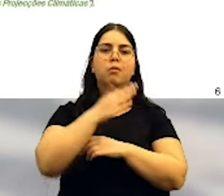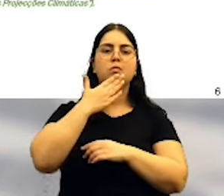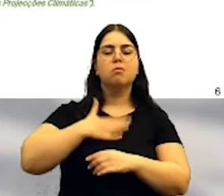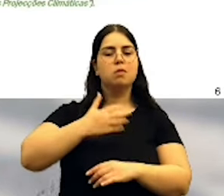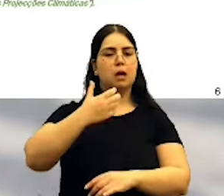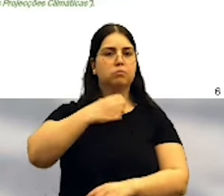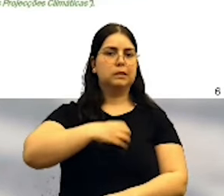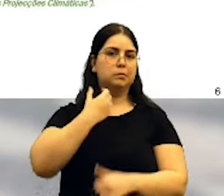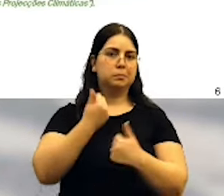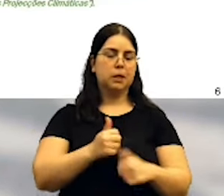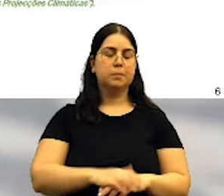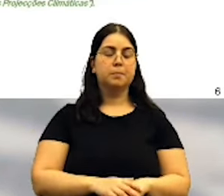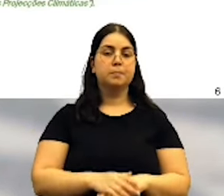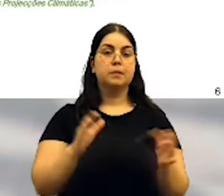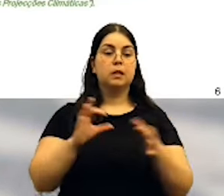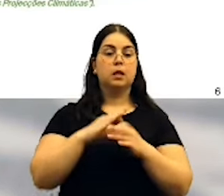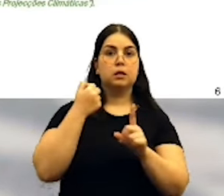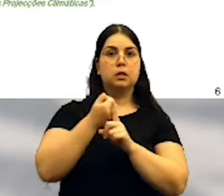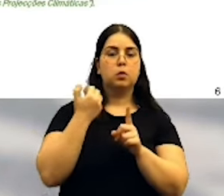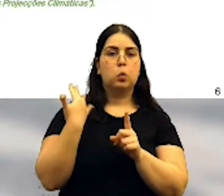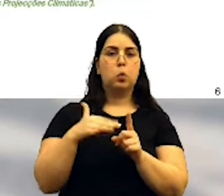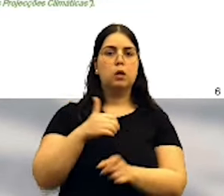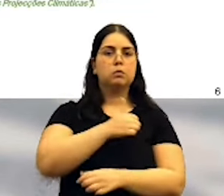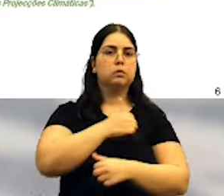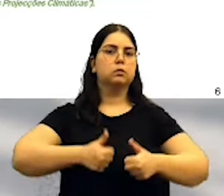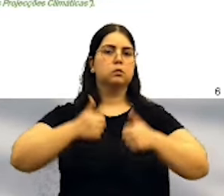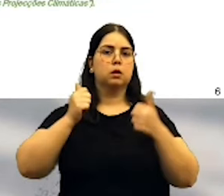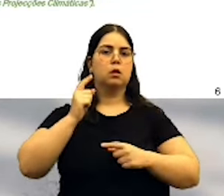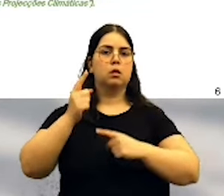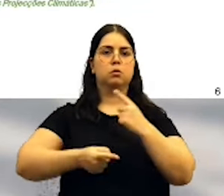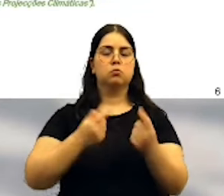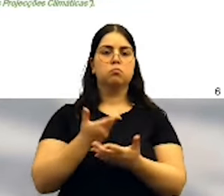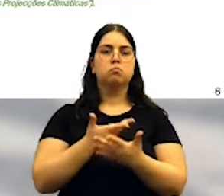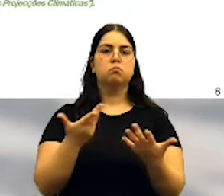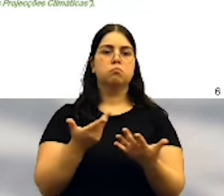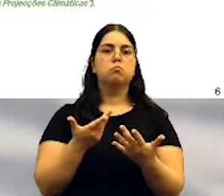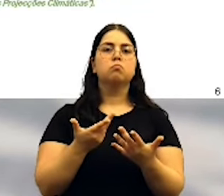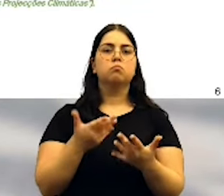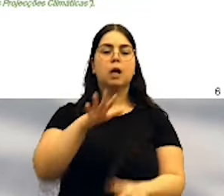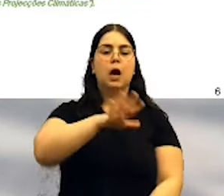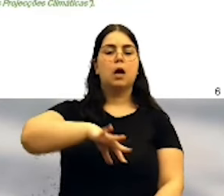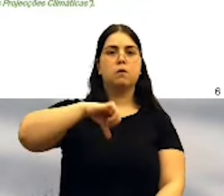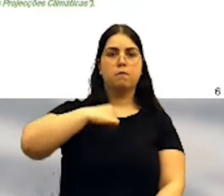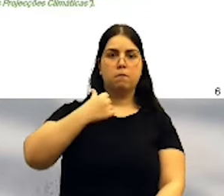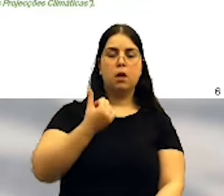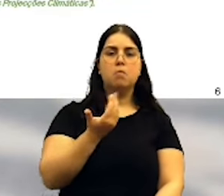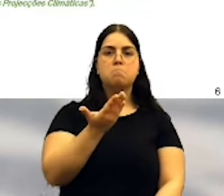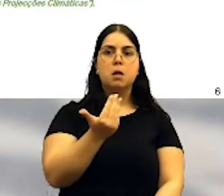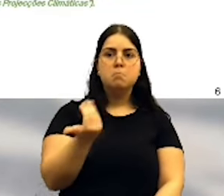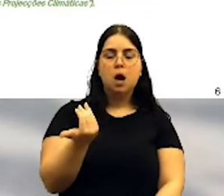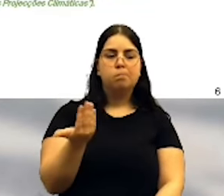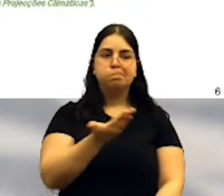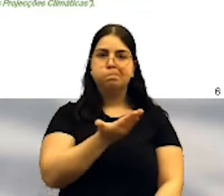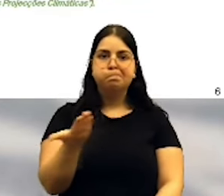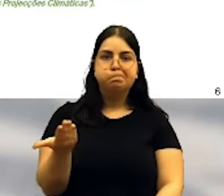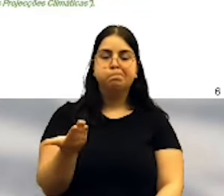dos desafios, existe um desafio atualmente na cidade e que é a falta e a perda de espaços verdes na cidade. Do ponto